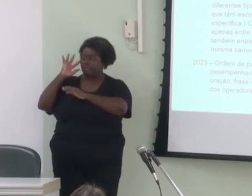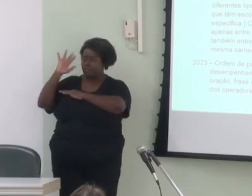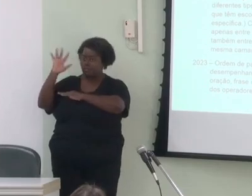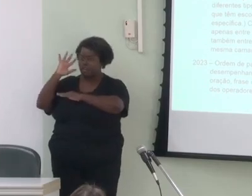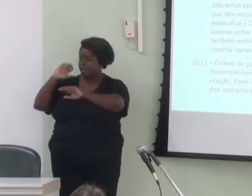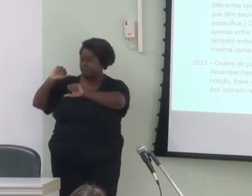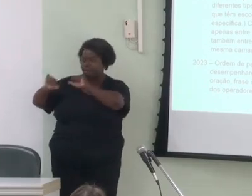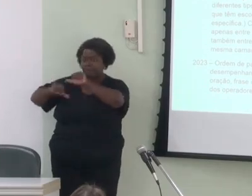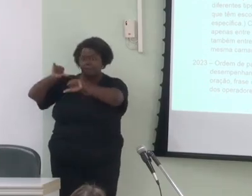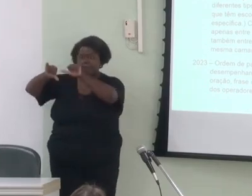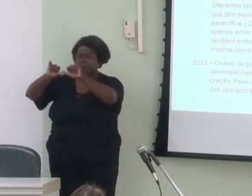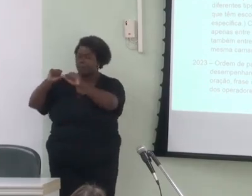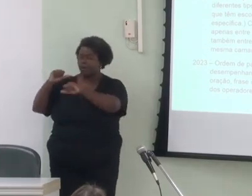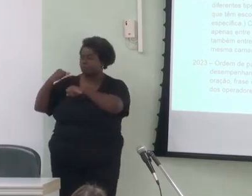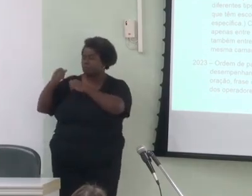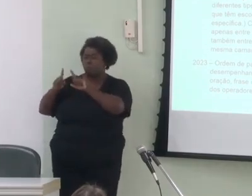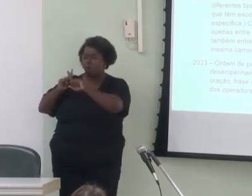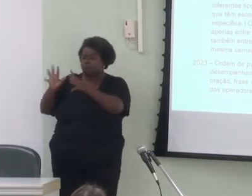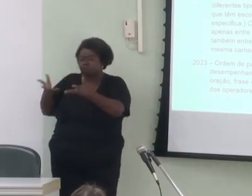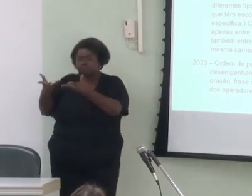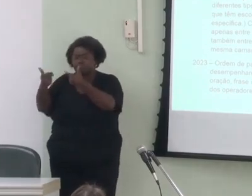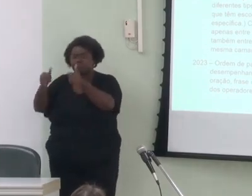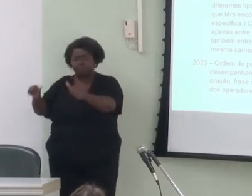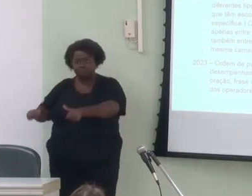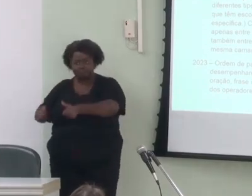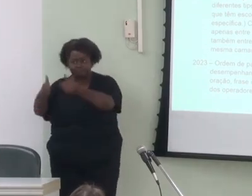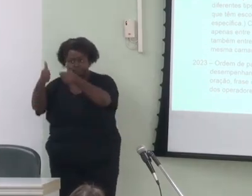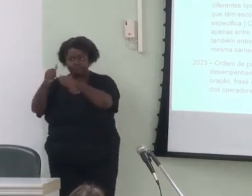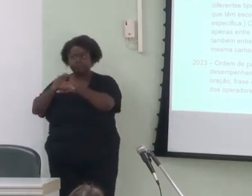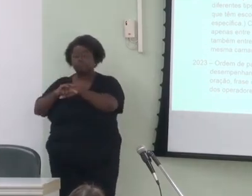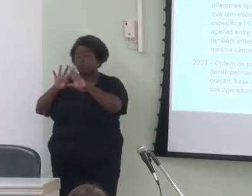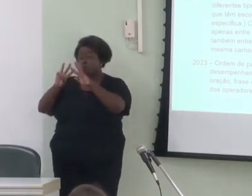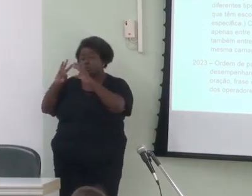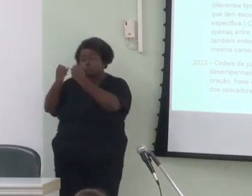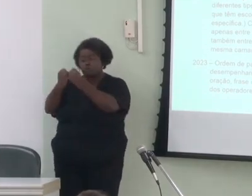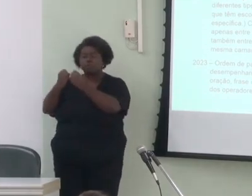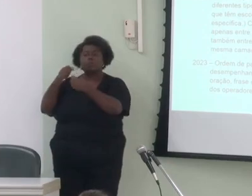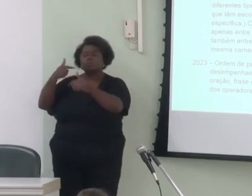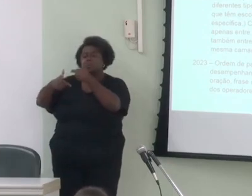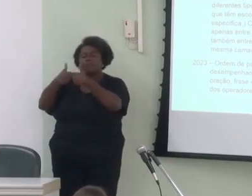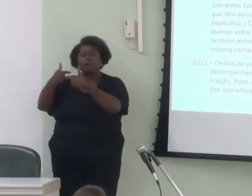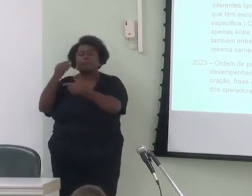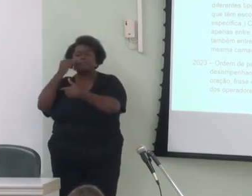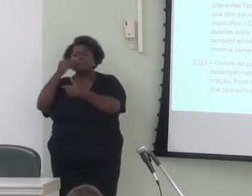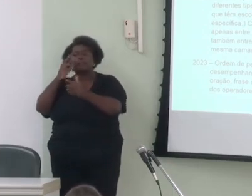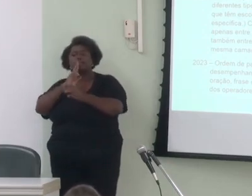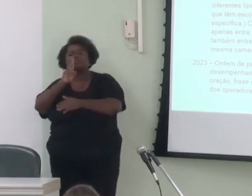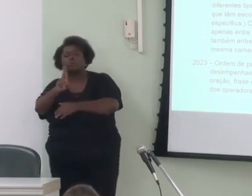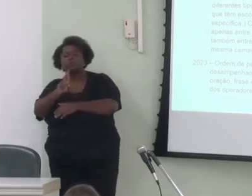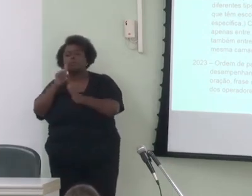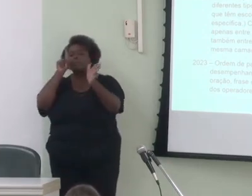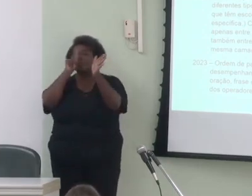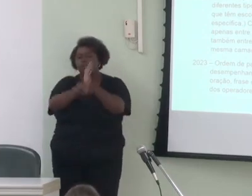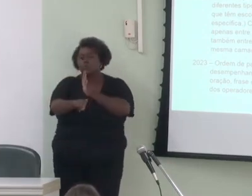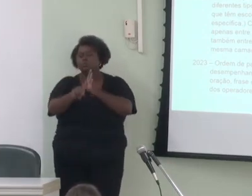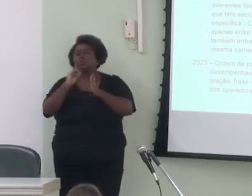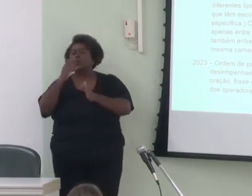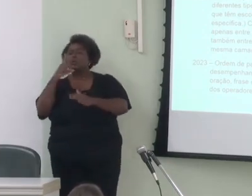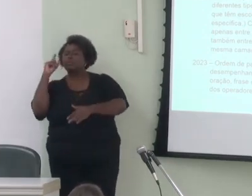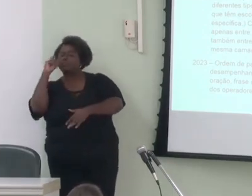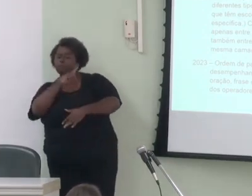Nesses workshops, os trabalhos devem procurar responder a algumas das perguntas ou dificuldades relacionadas